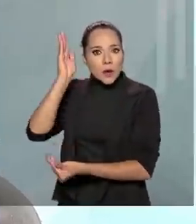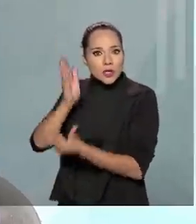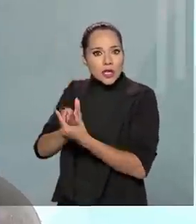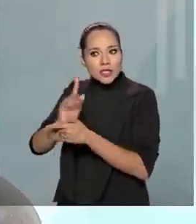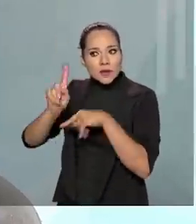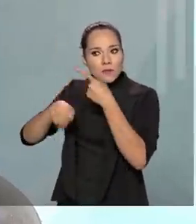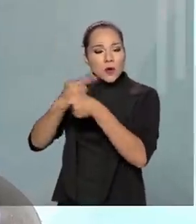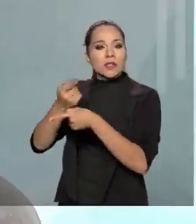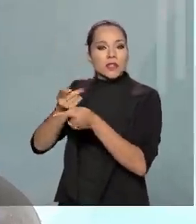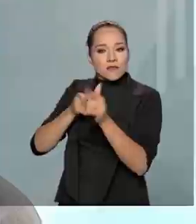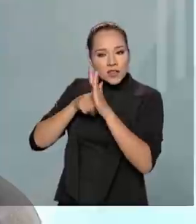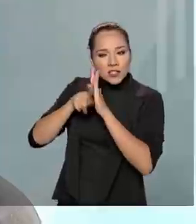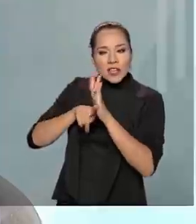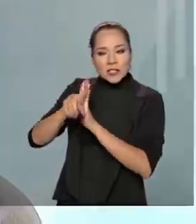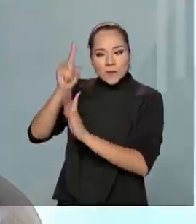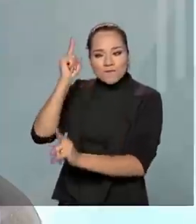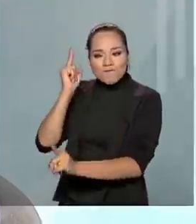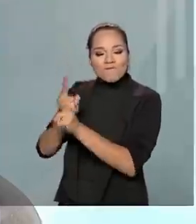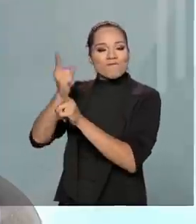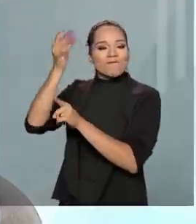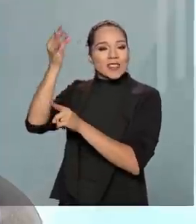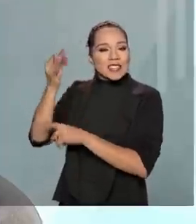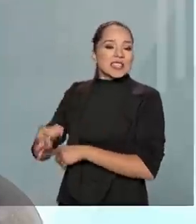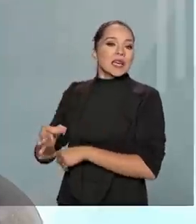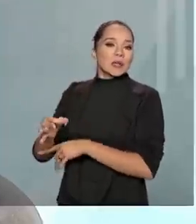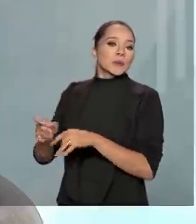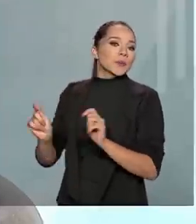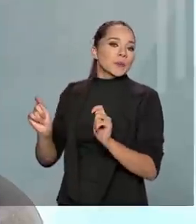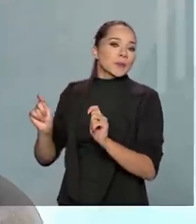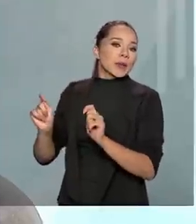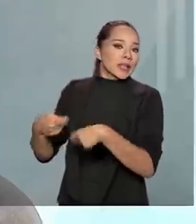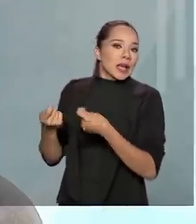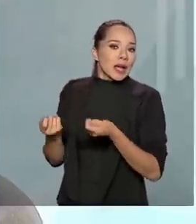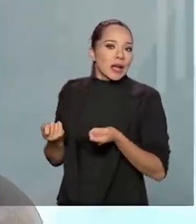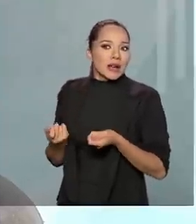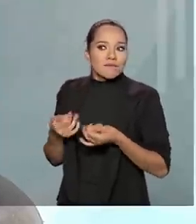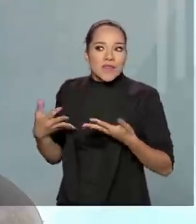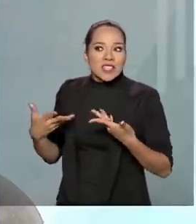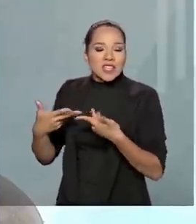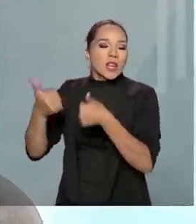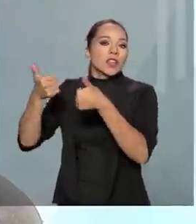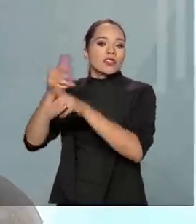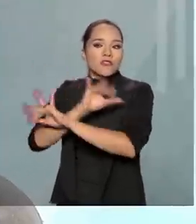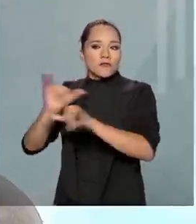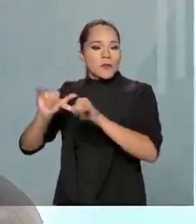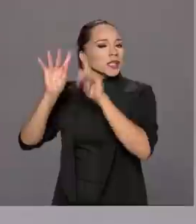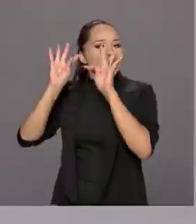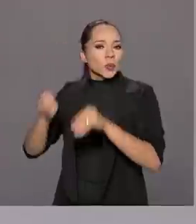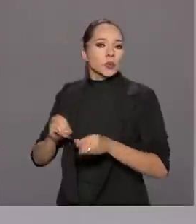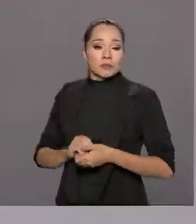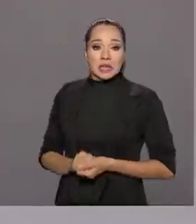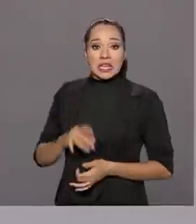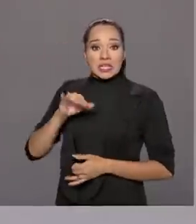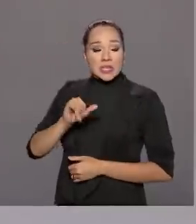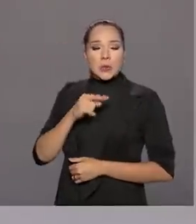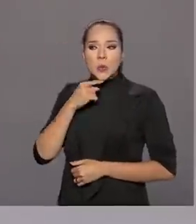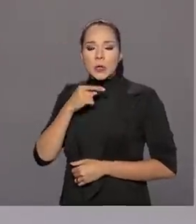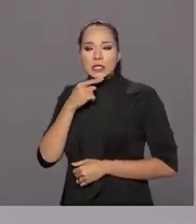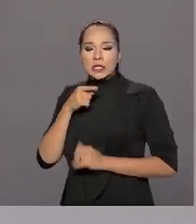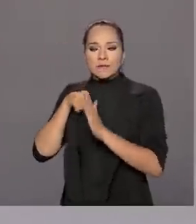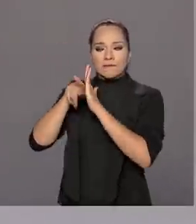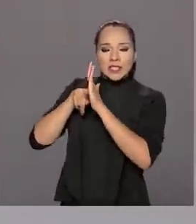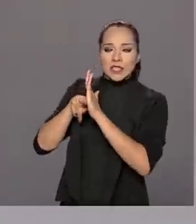a partir do momento que a investigação conseguiu chegar num nível excelente de informações. Se eu não conseguir ainda